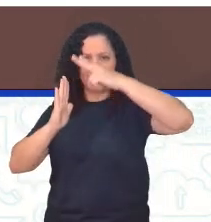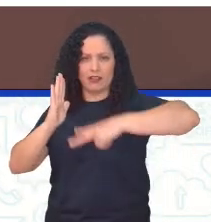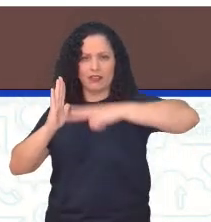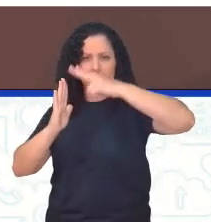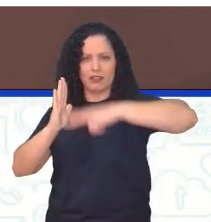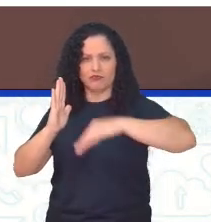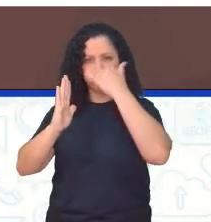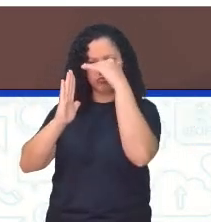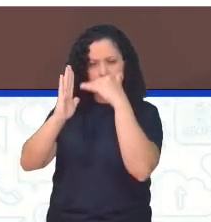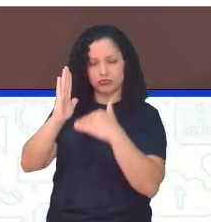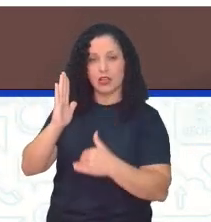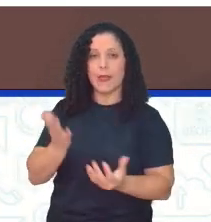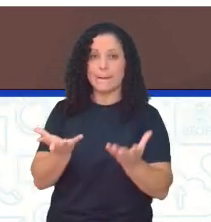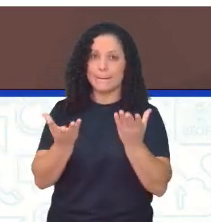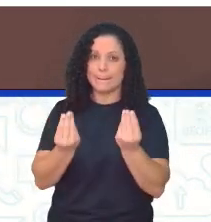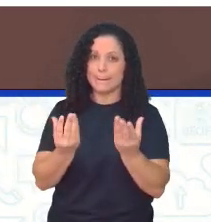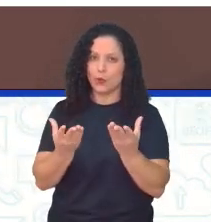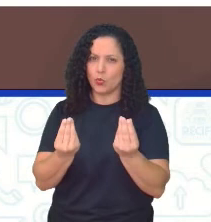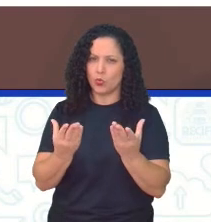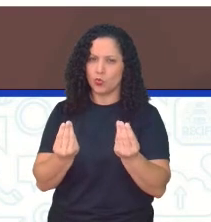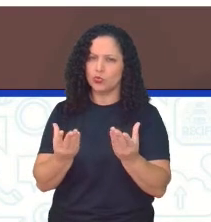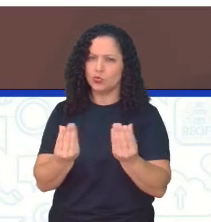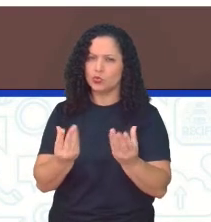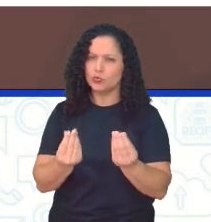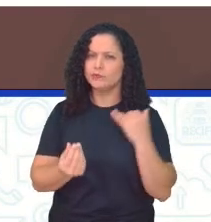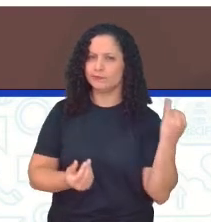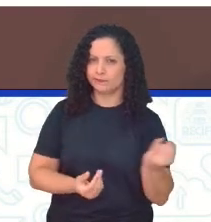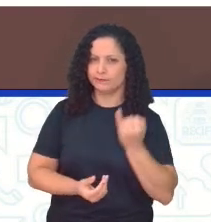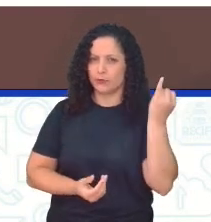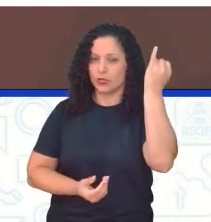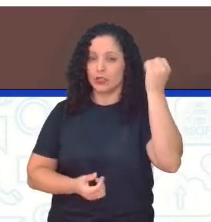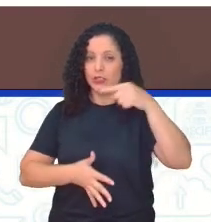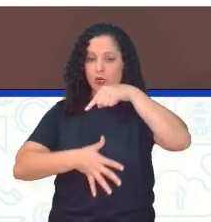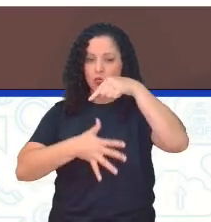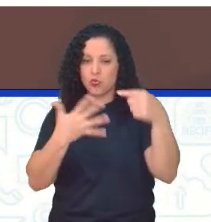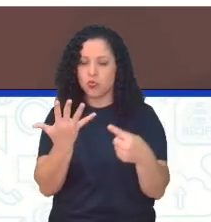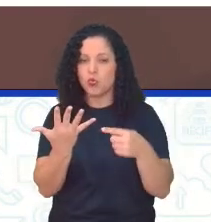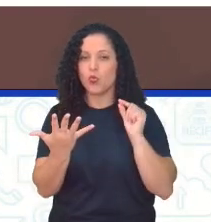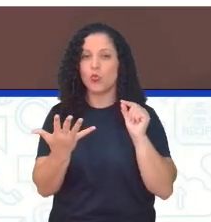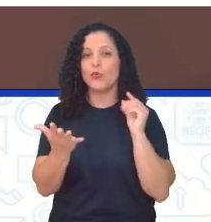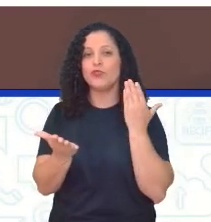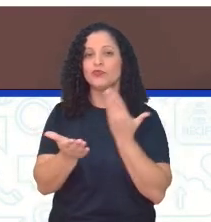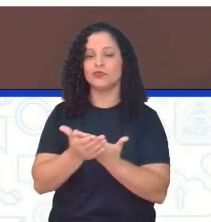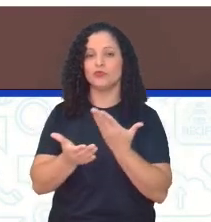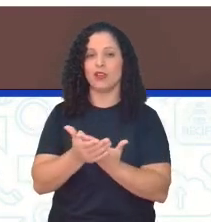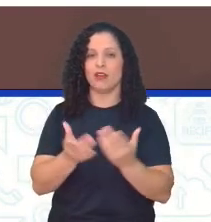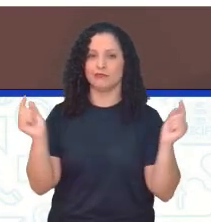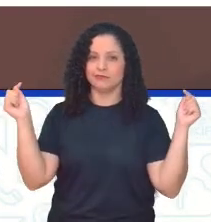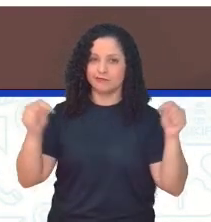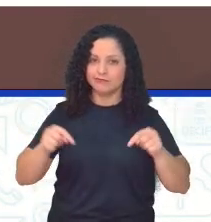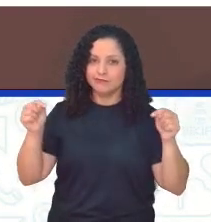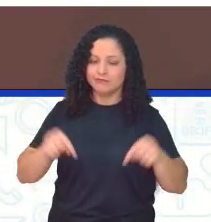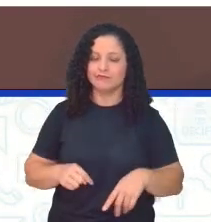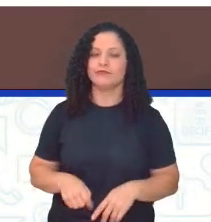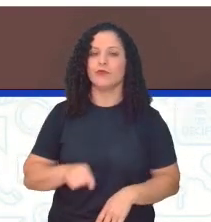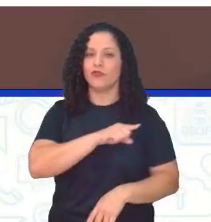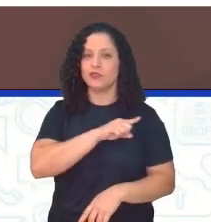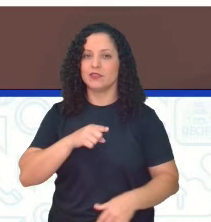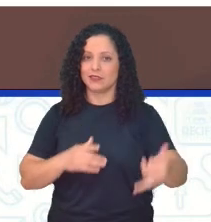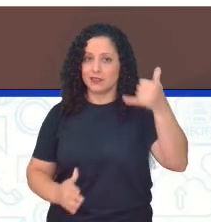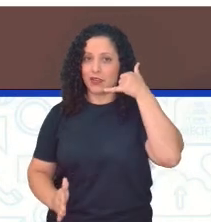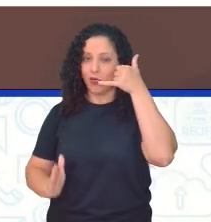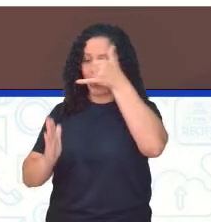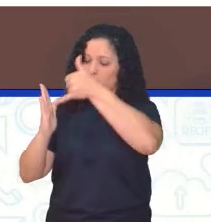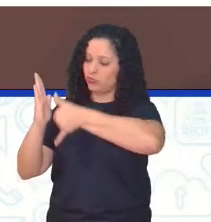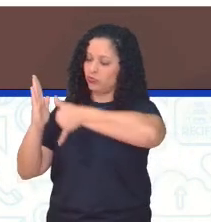muito instrutiva, né? Sobre todas essas questões que nós falamos aqui. Então, você vai aí, aponta